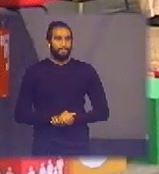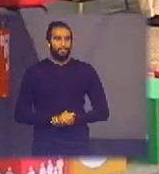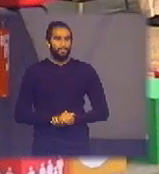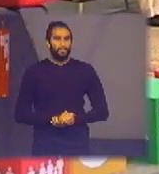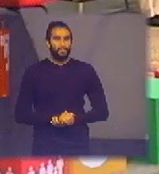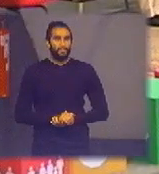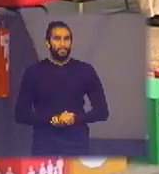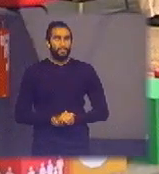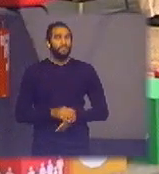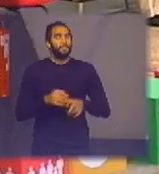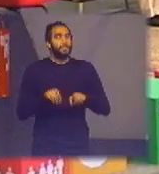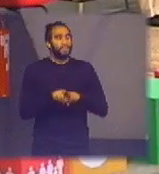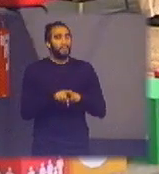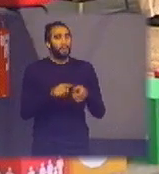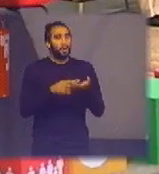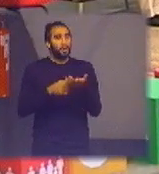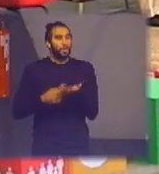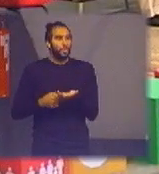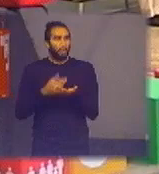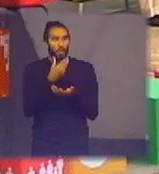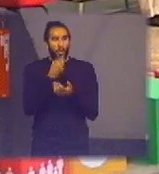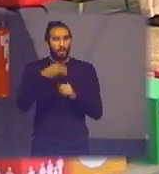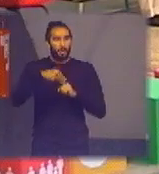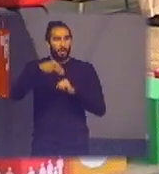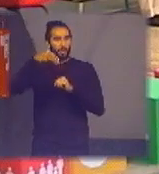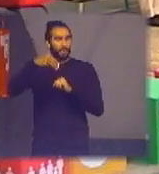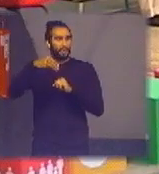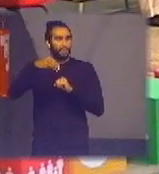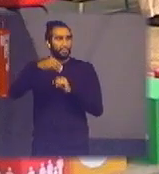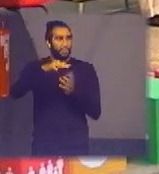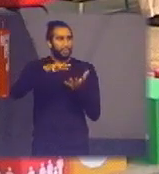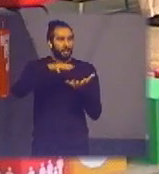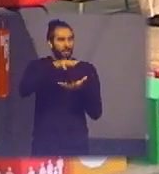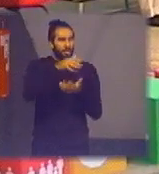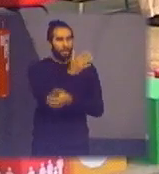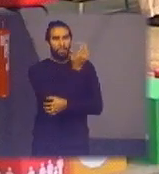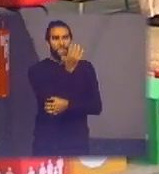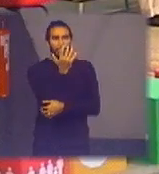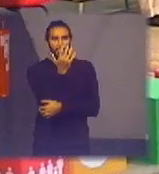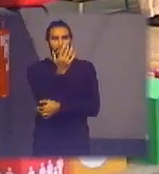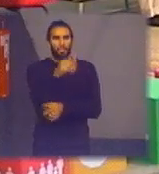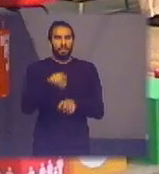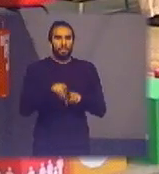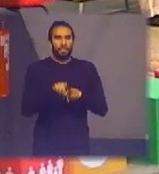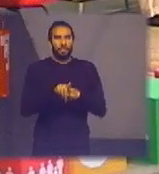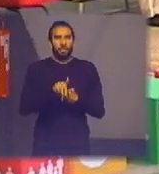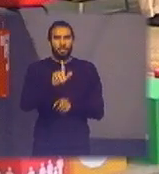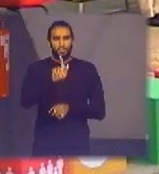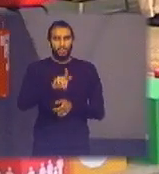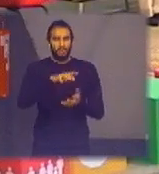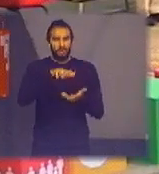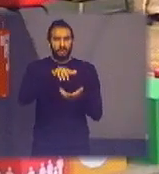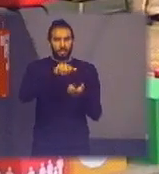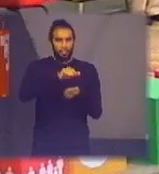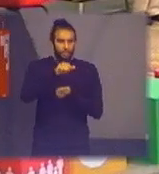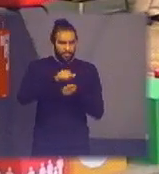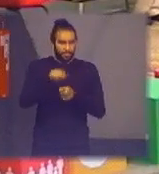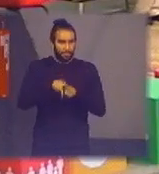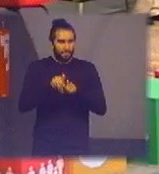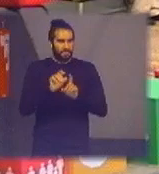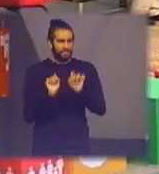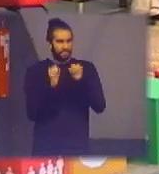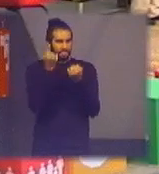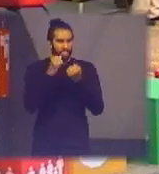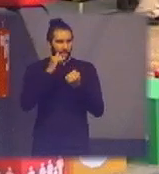e convidamos também o mestre em gestão ambiental e gerente do departamento de sustentabilidade da associação brasileira da indústria